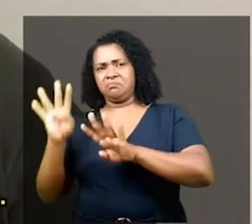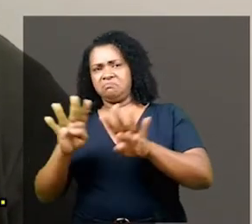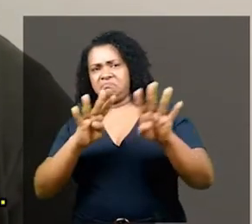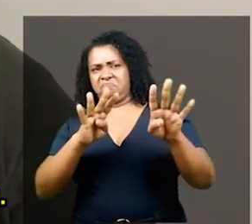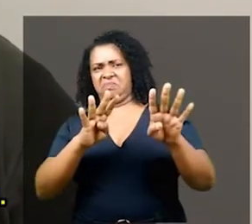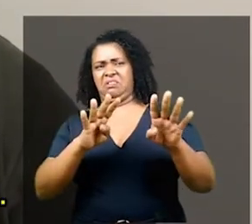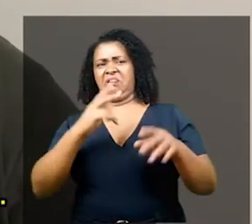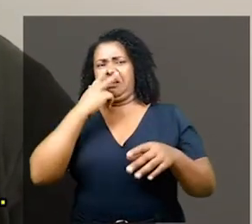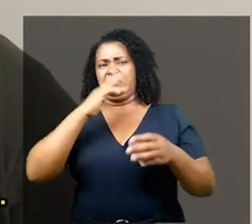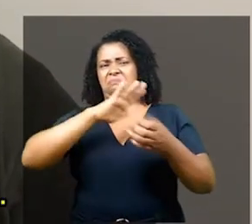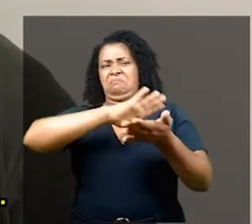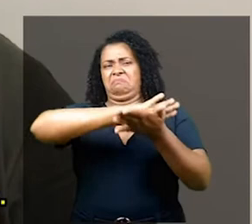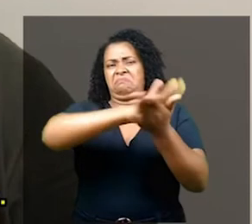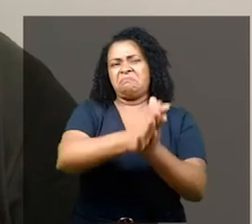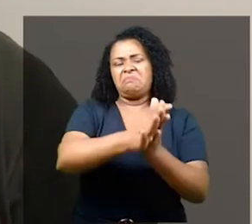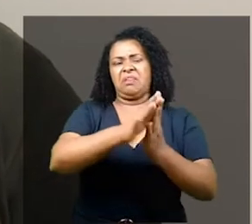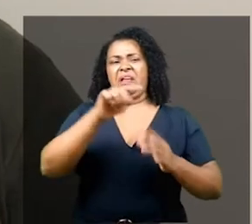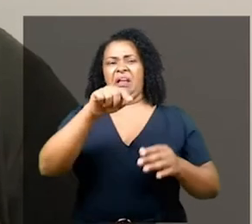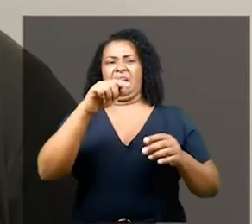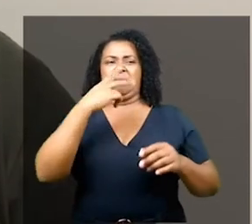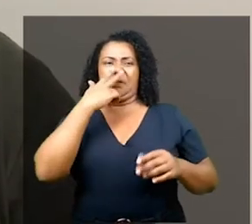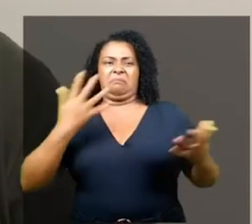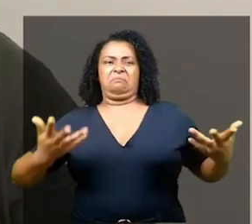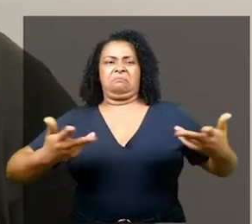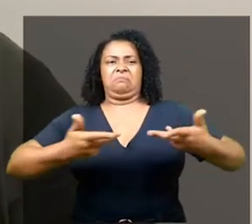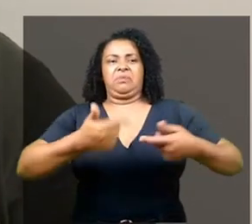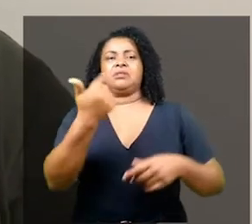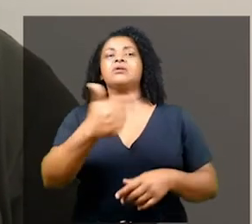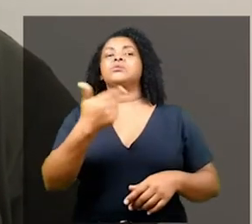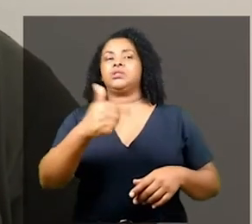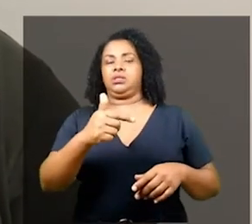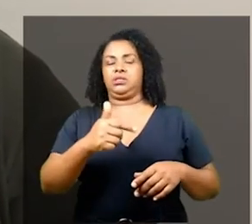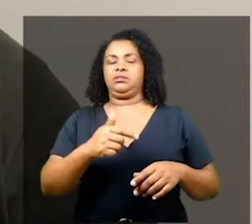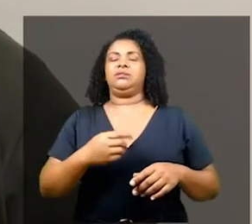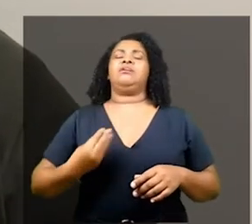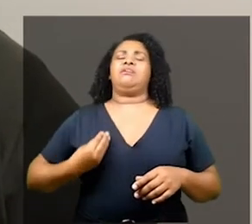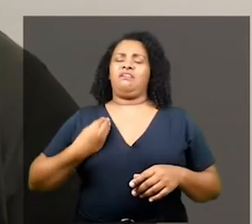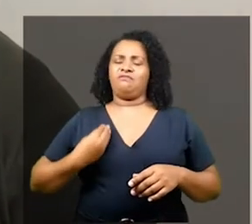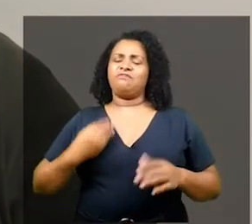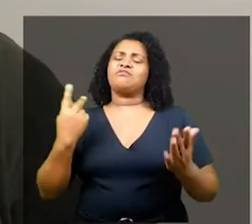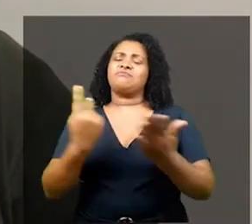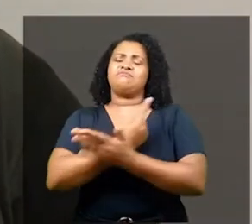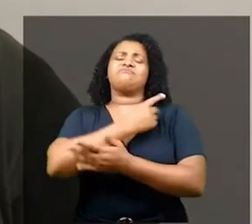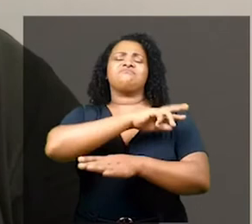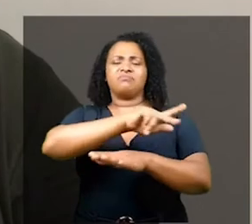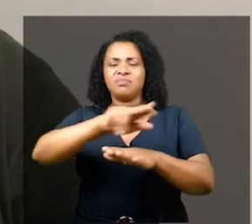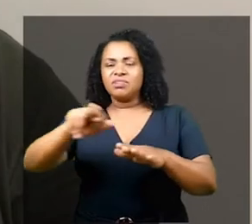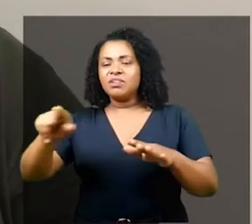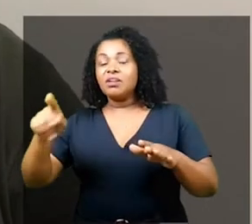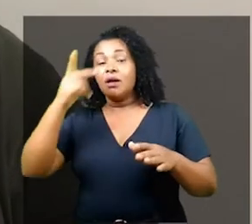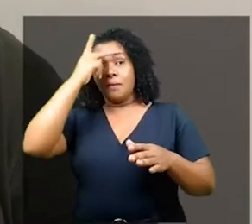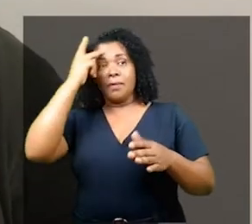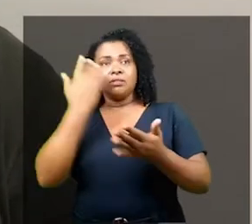pertencimento não branco. A vida é cheia dessas manifestações. Algumas pessoas verão isso de